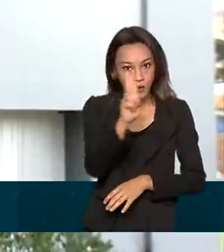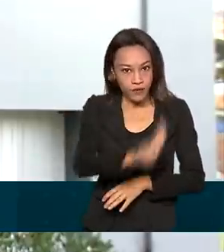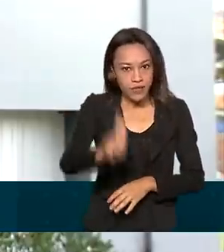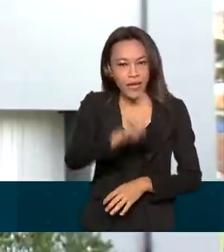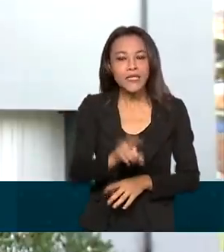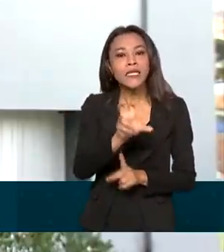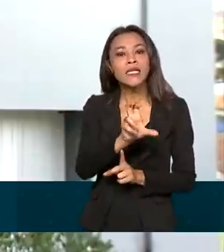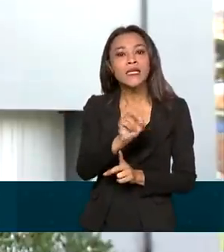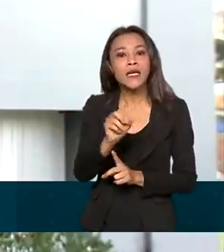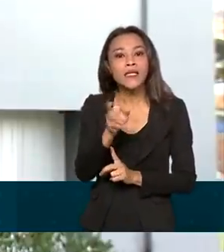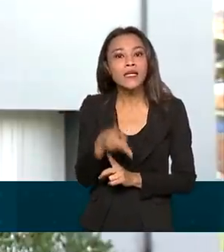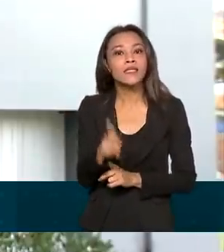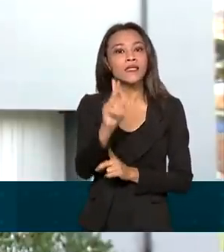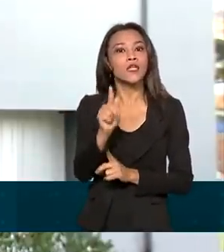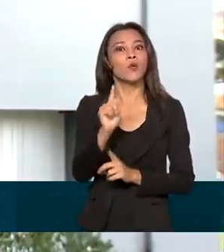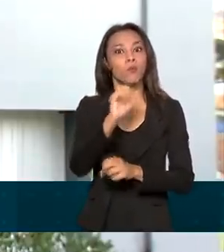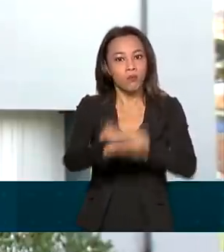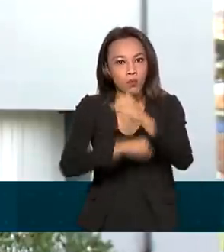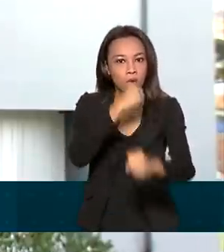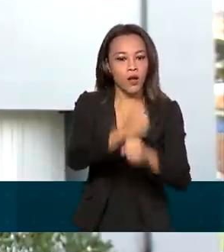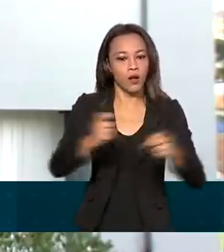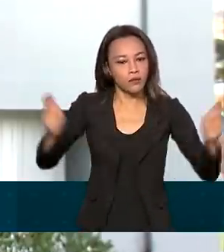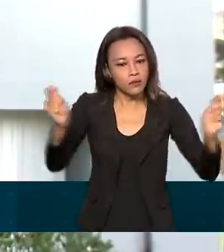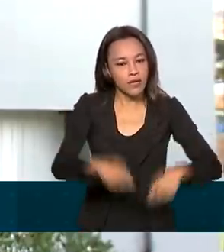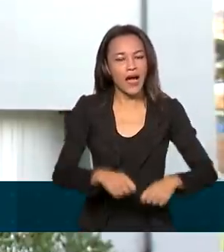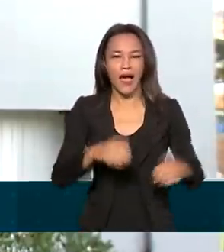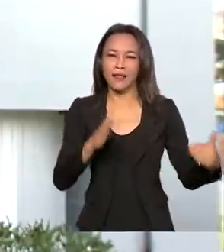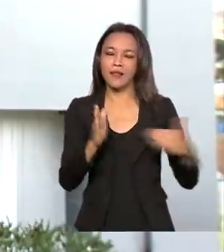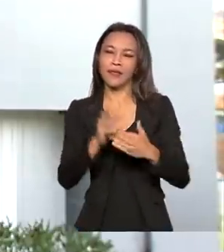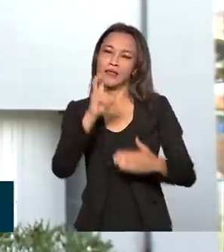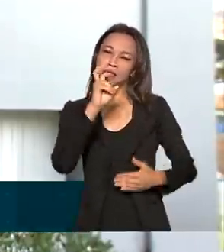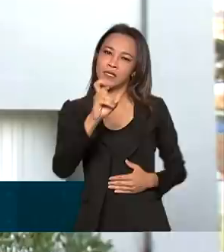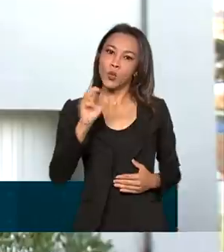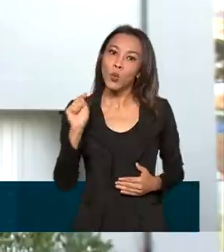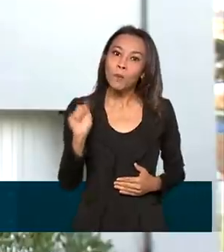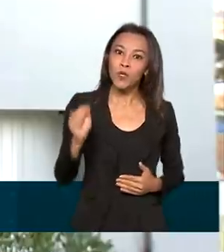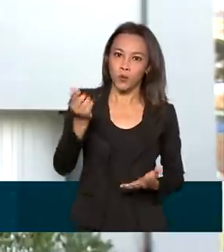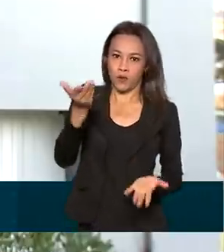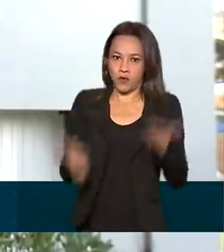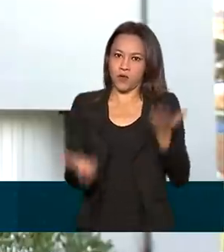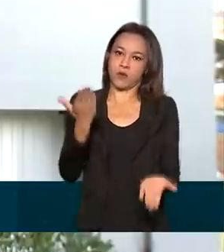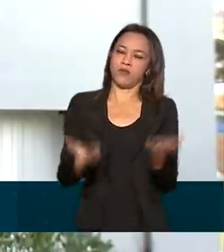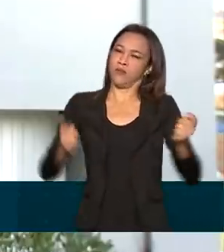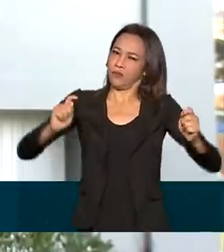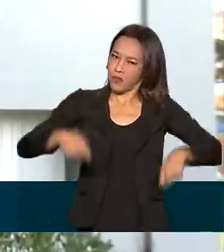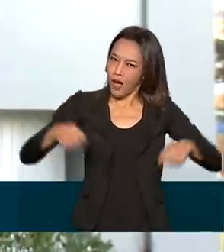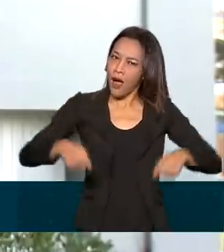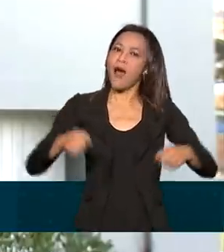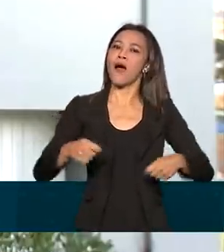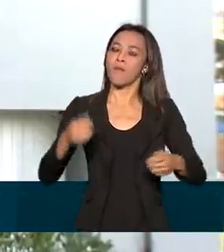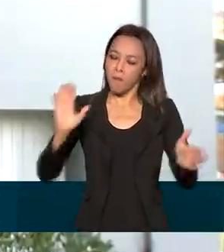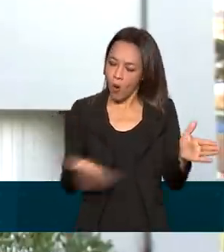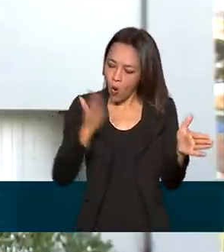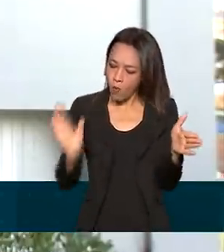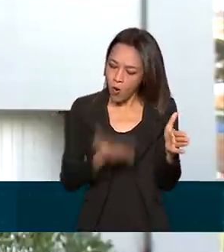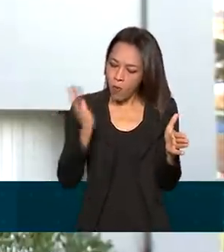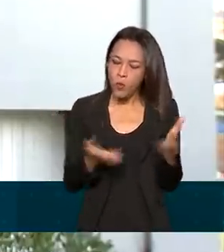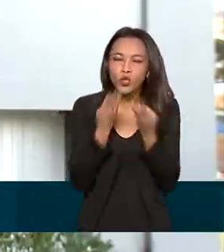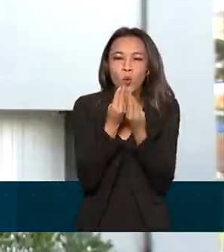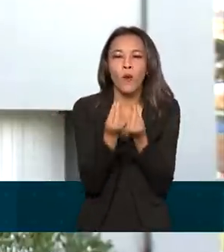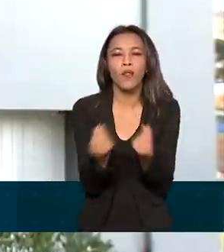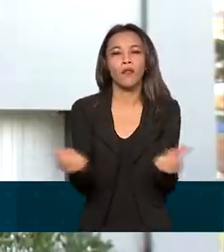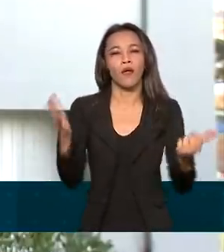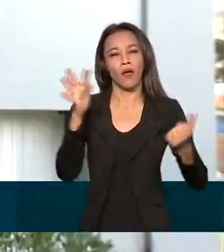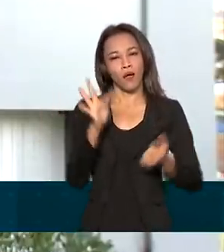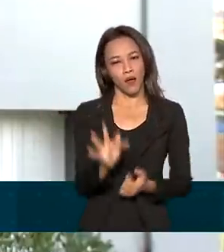ano, com possibilidade de ampliação para até 5 mil kg. Isso significa que é possível produzir grafeno de alta pureza e qualidade,